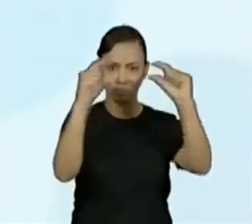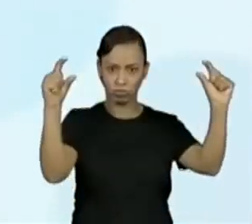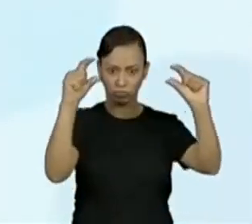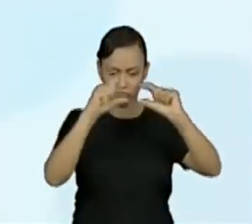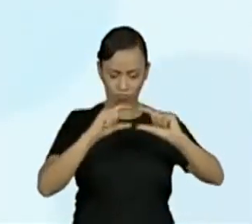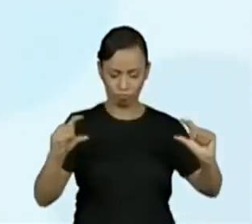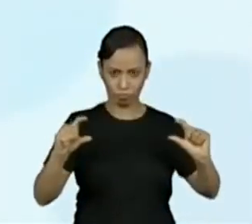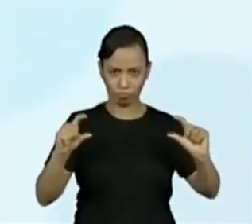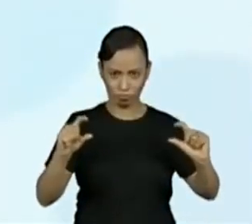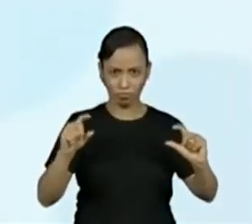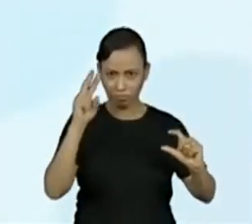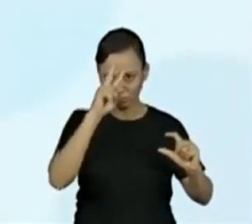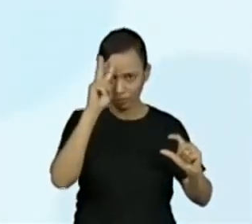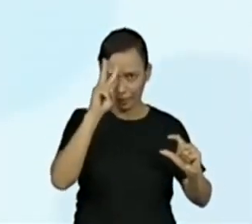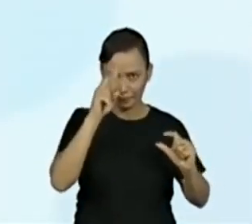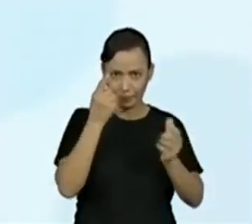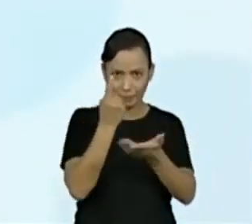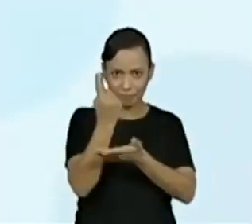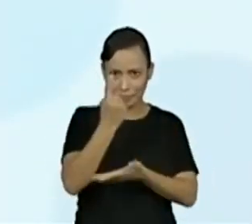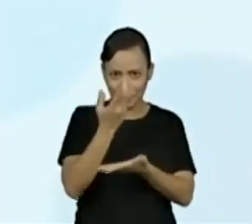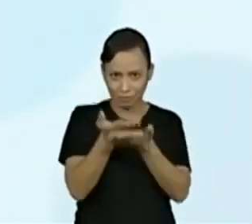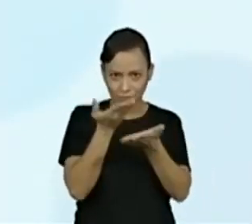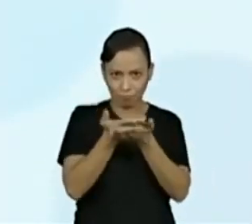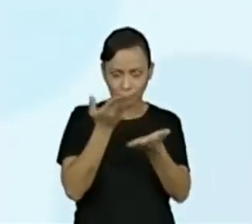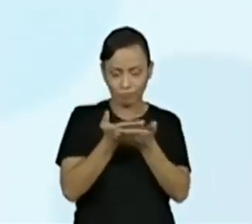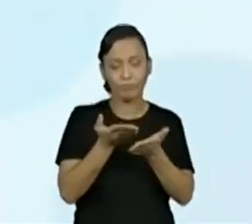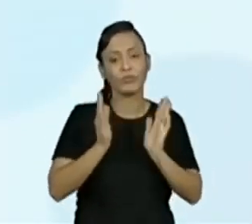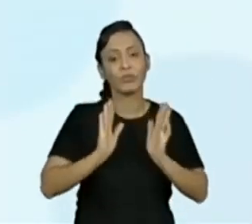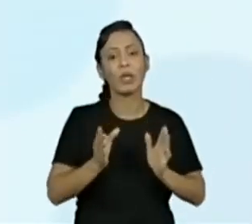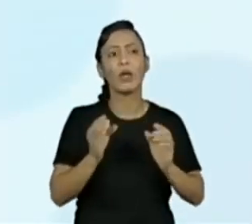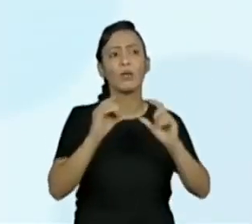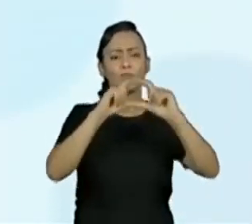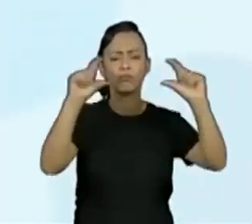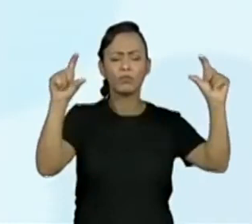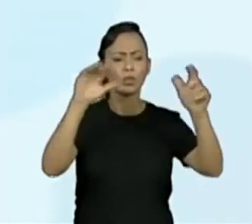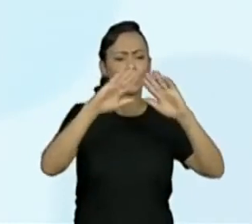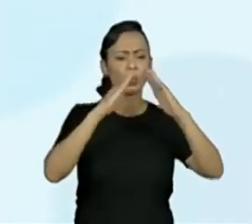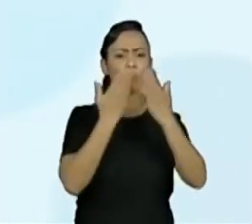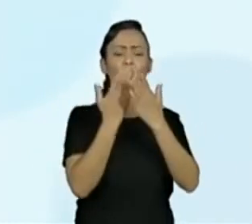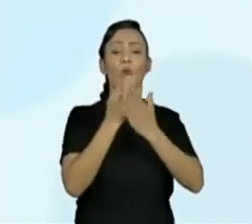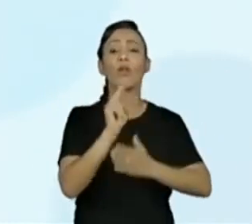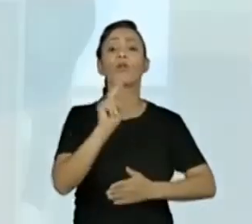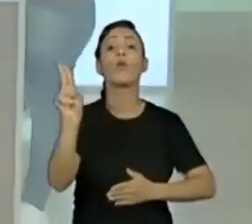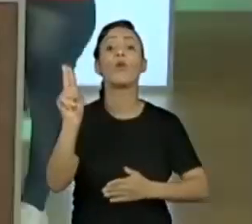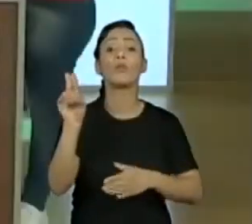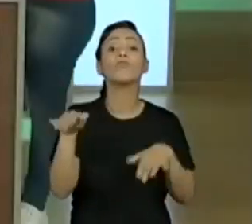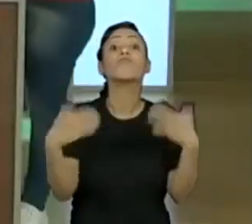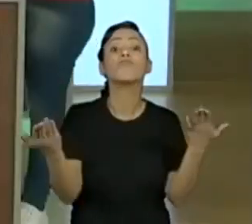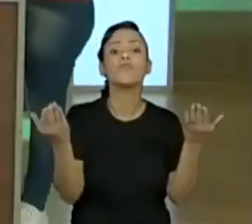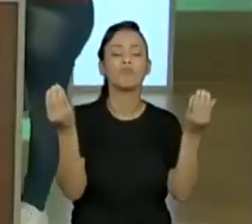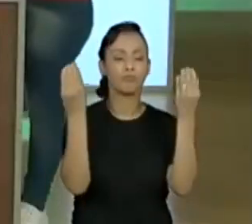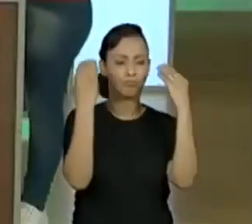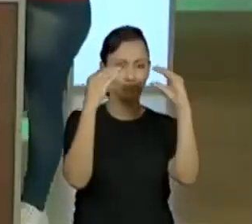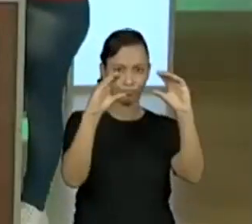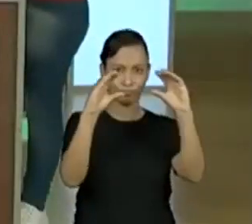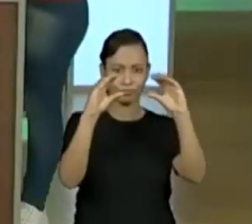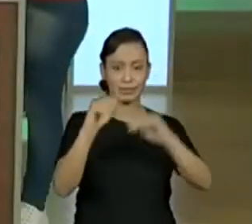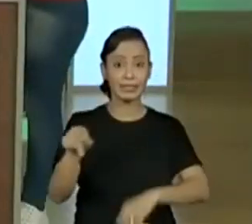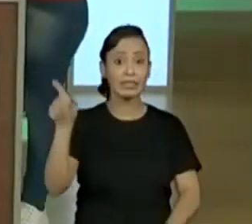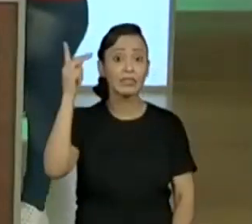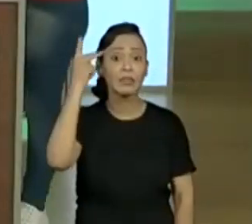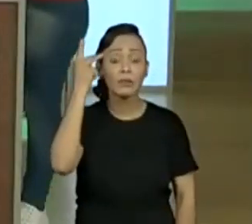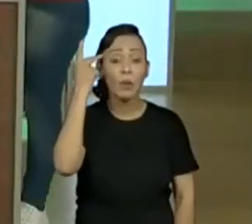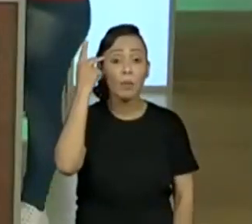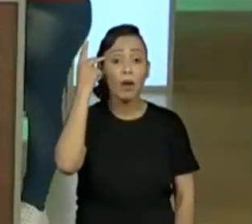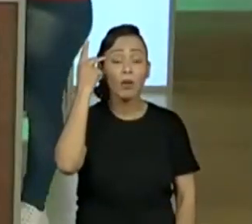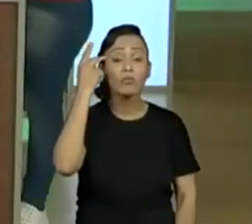aula, não é? Lembrando da importância de colocar o nome da escola, de colocar o dia de hoje. Nós estamos em São Paulo. Se elas quiserem já colocar